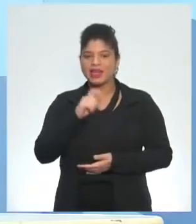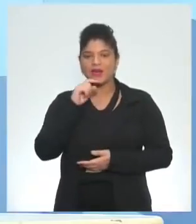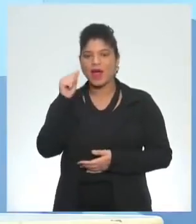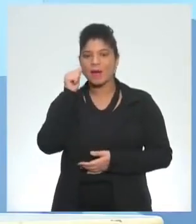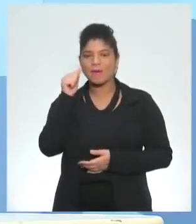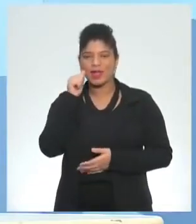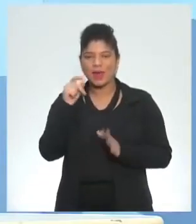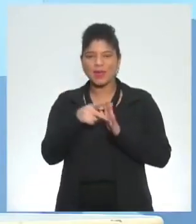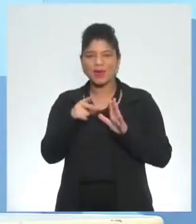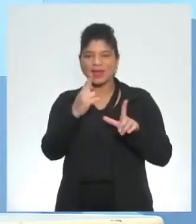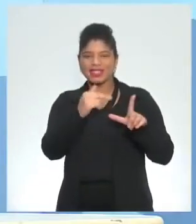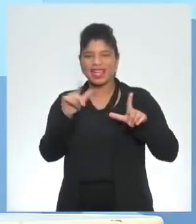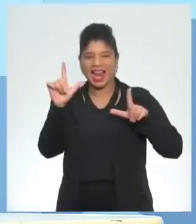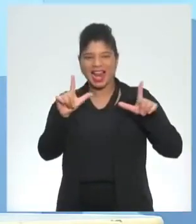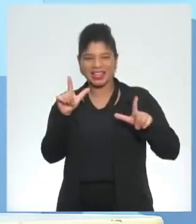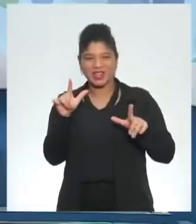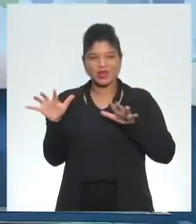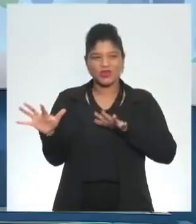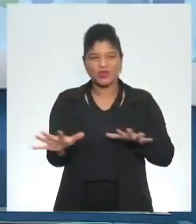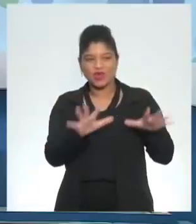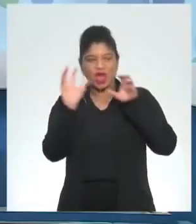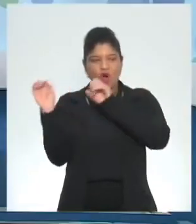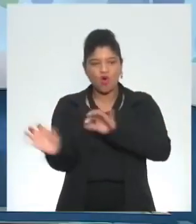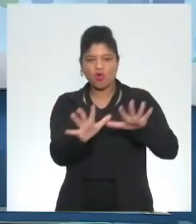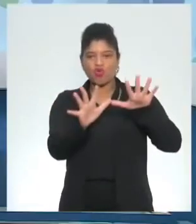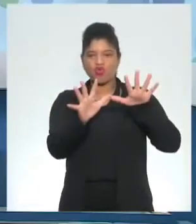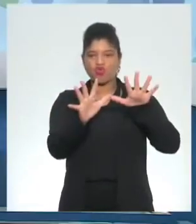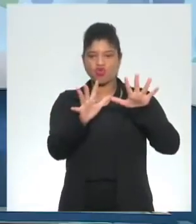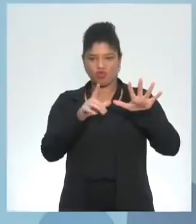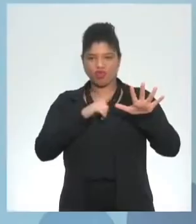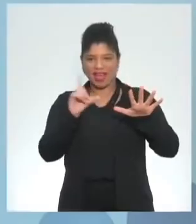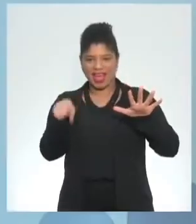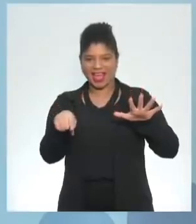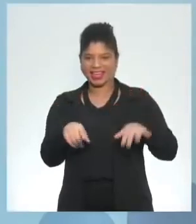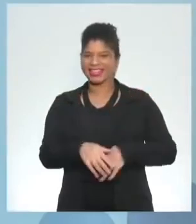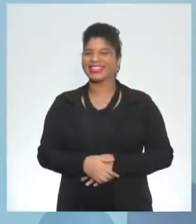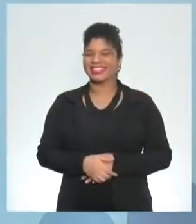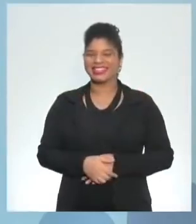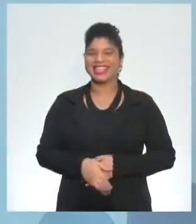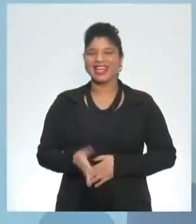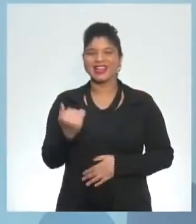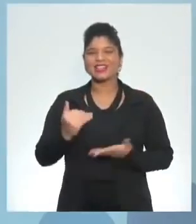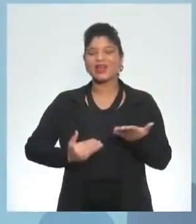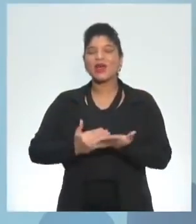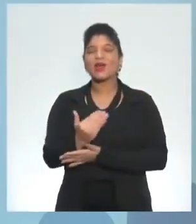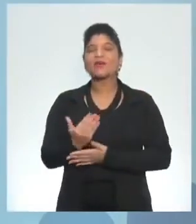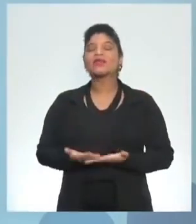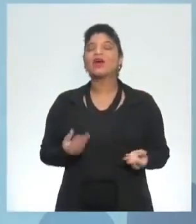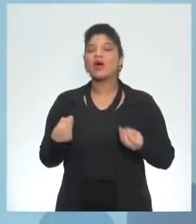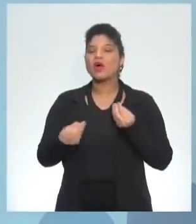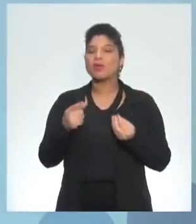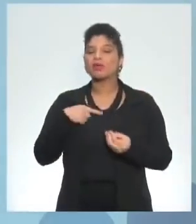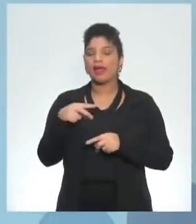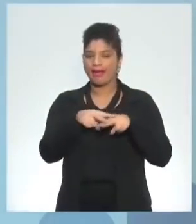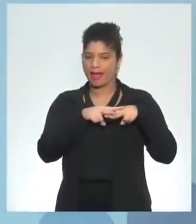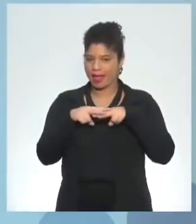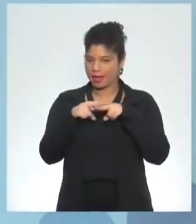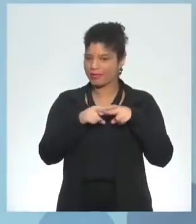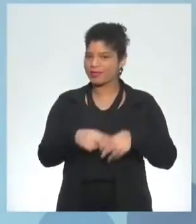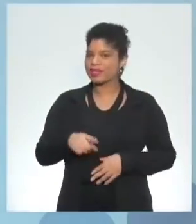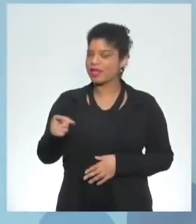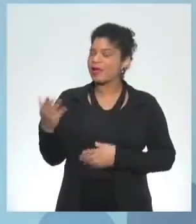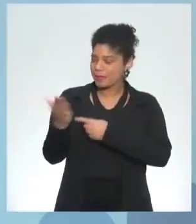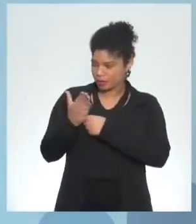lá frozen está bem frio ok então vamos lá a gente sempre começa a nossa aula fazendo uma pequena revisão erica